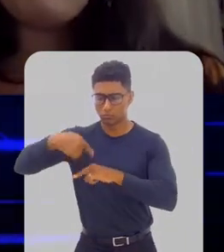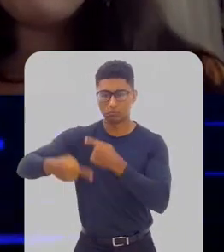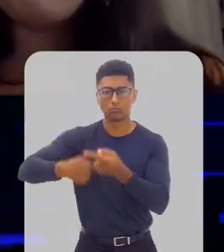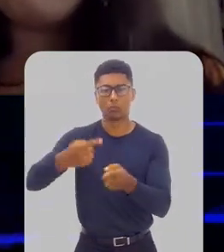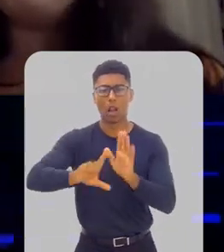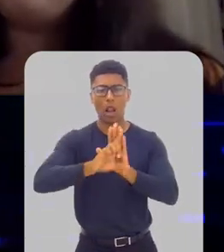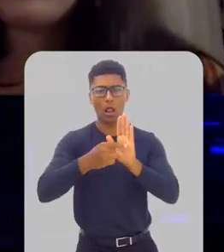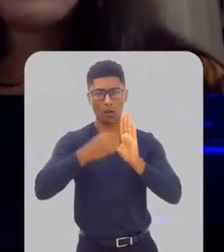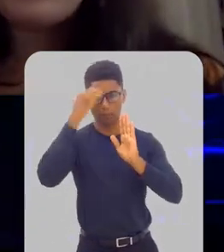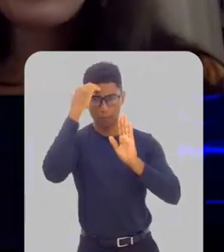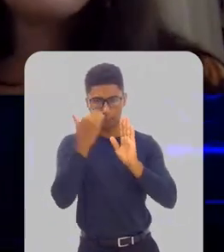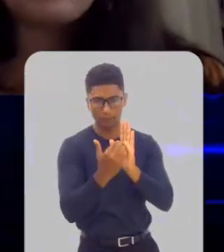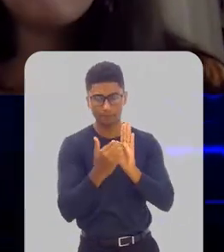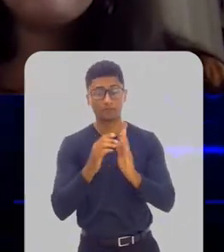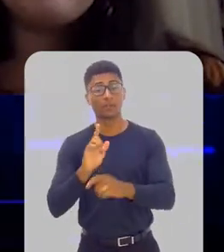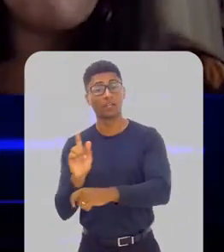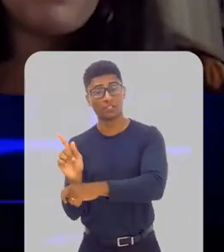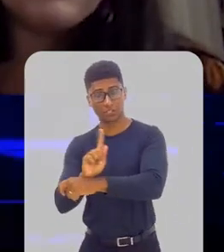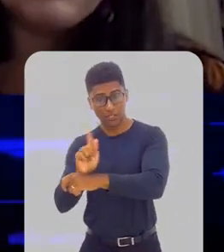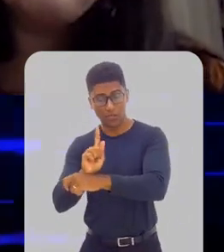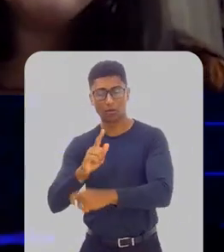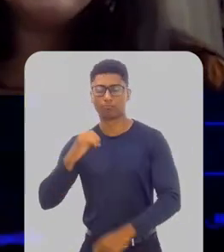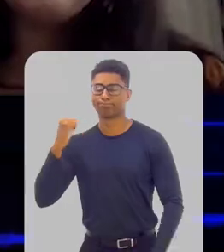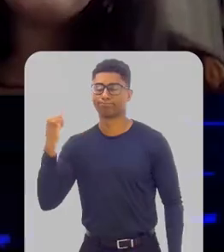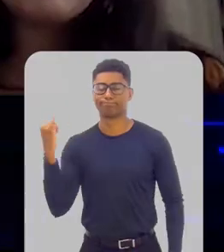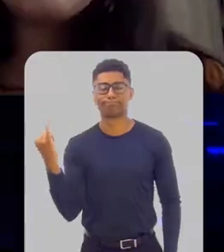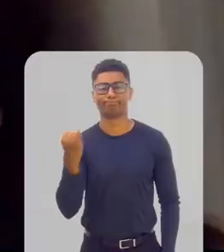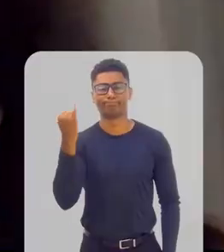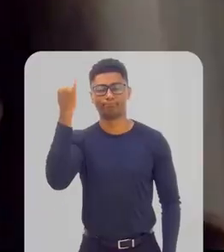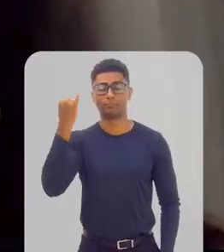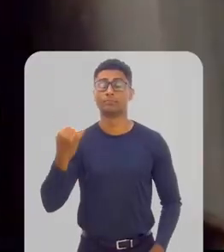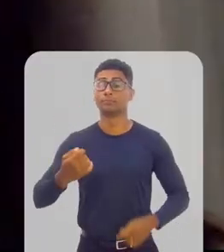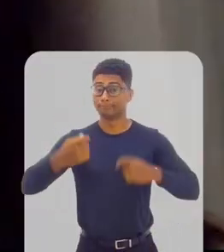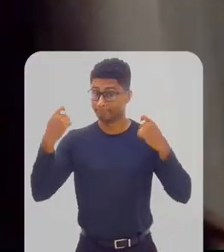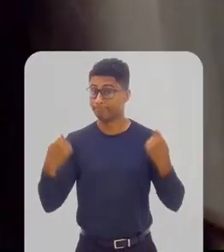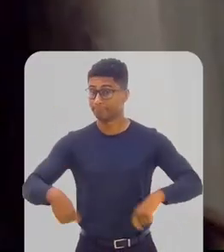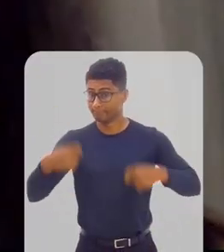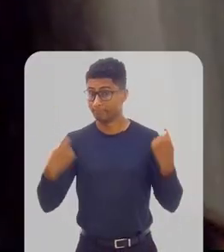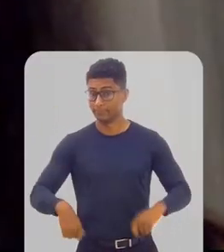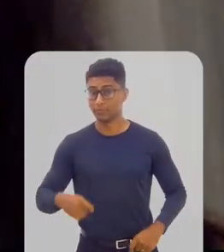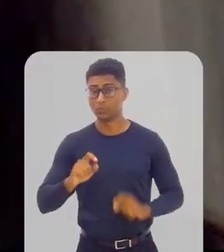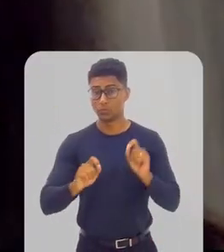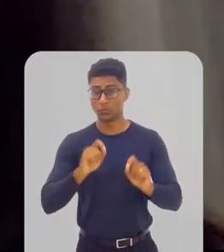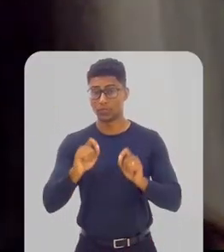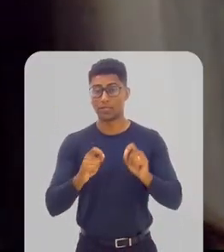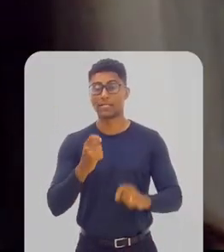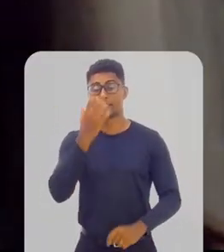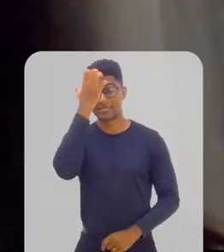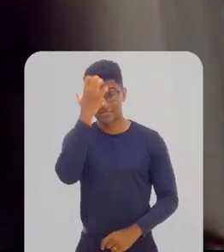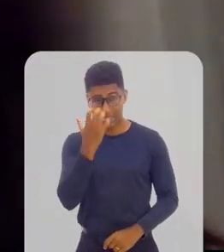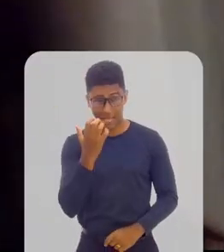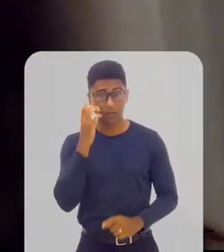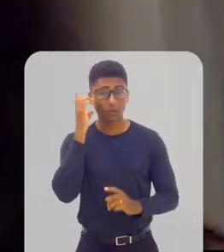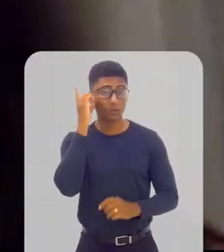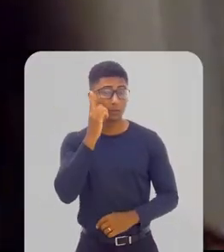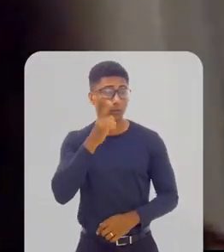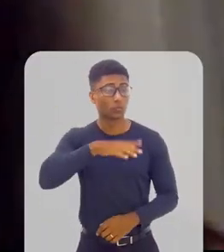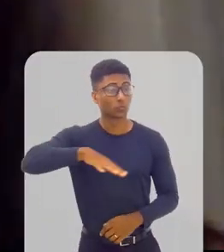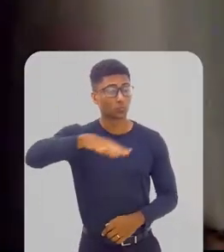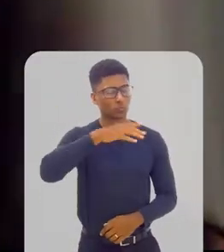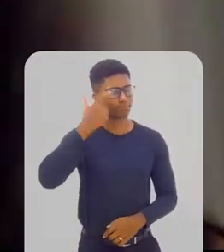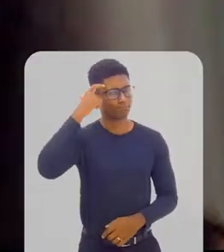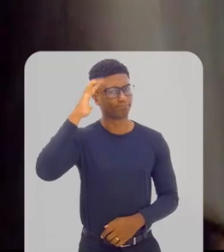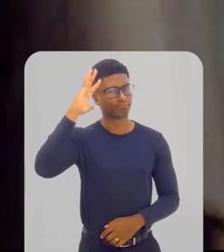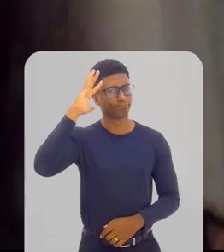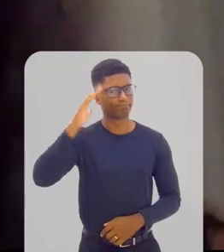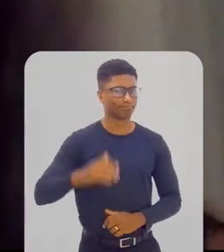o meu primeiro ponto é a gestão pública importa, isso precisa ser levado a sério também pelos parlamentares. Um segundo